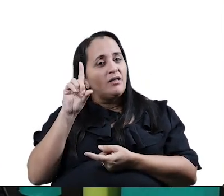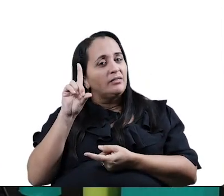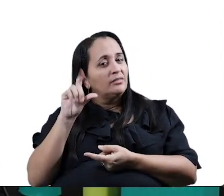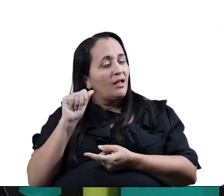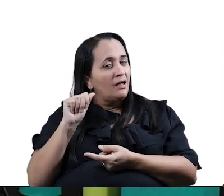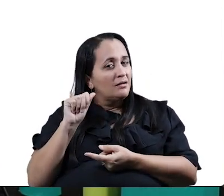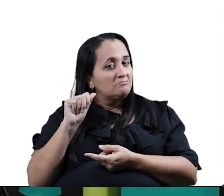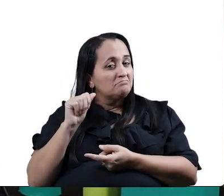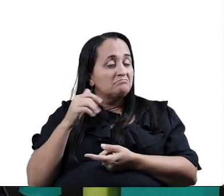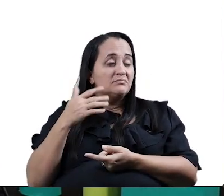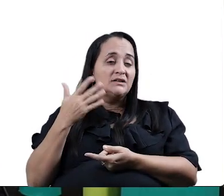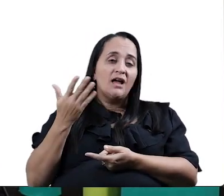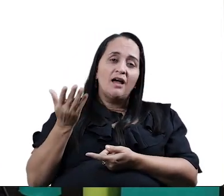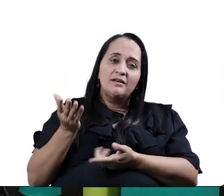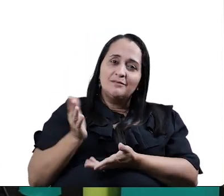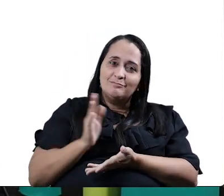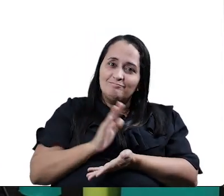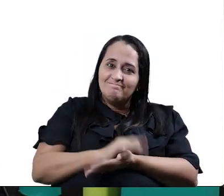E aí?